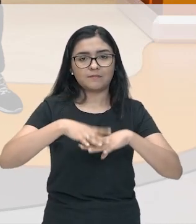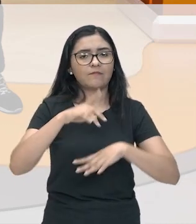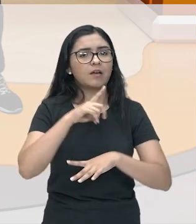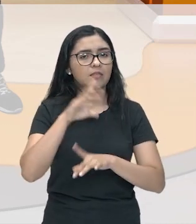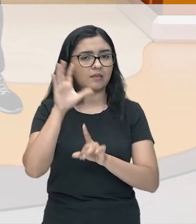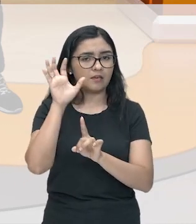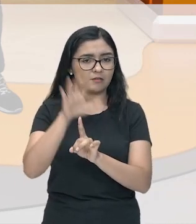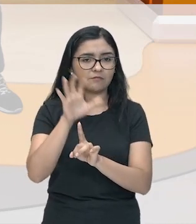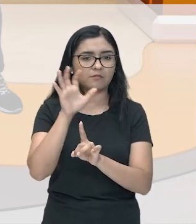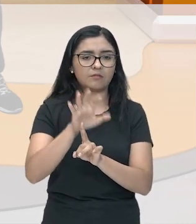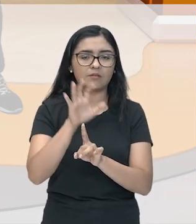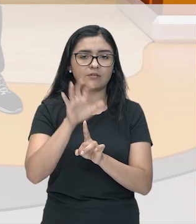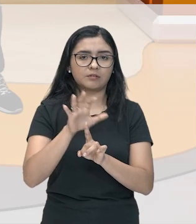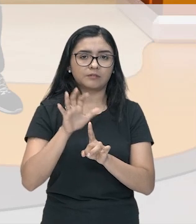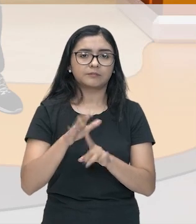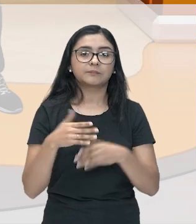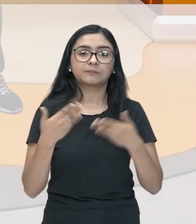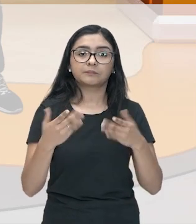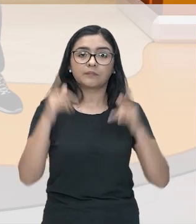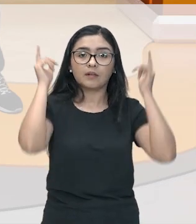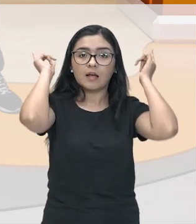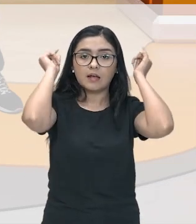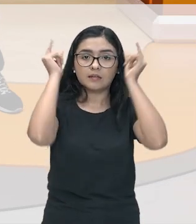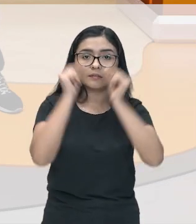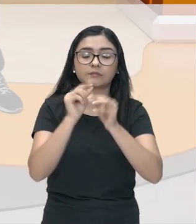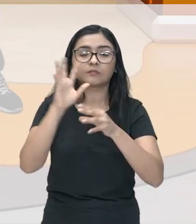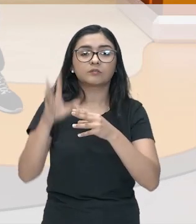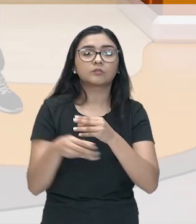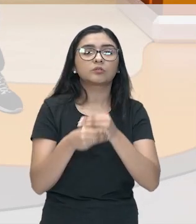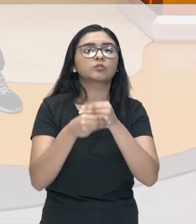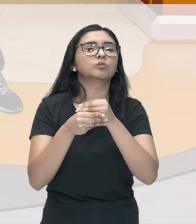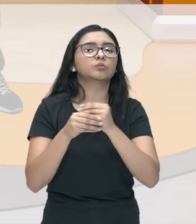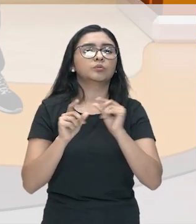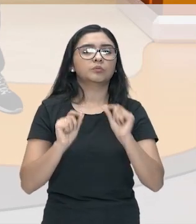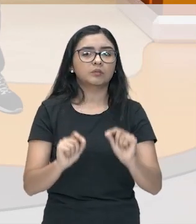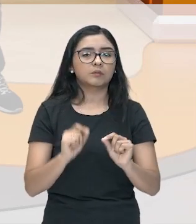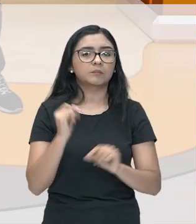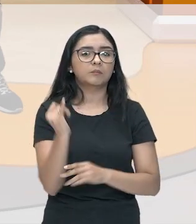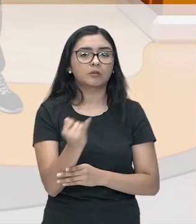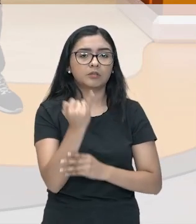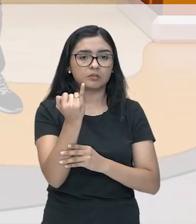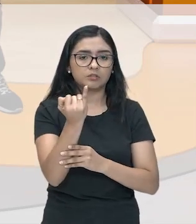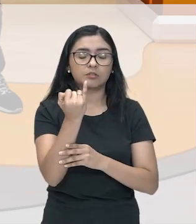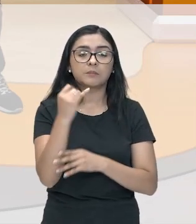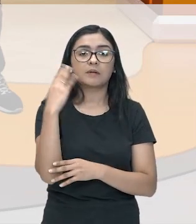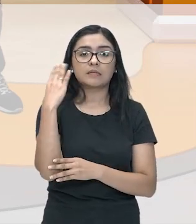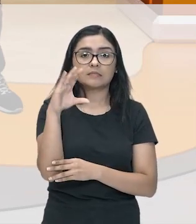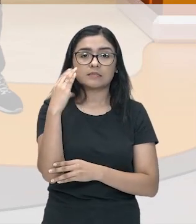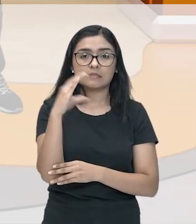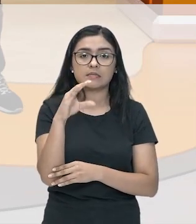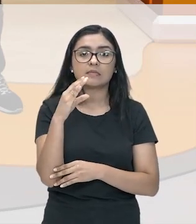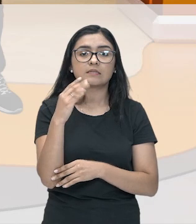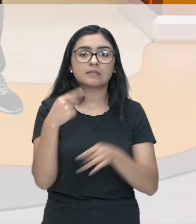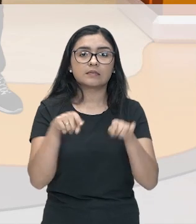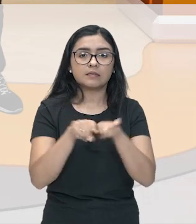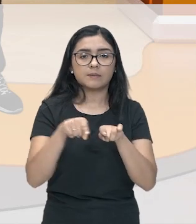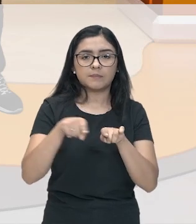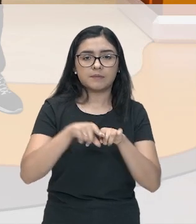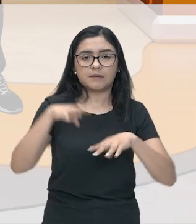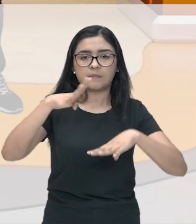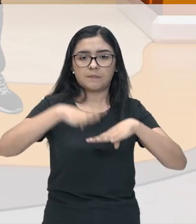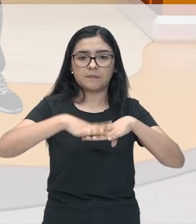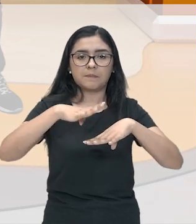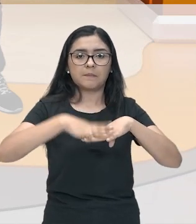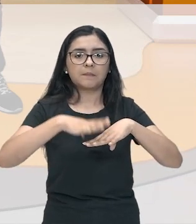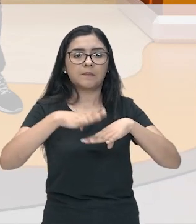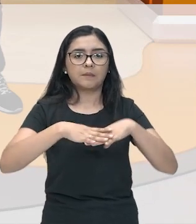influência. Olha só, a Grécia contribuiu significativamente para a ciência e a matemática. A Arquimedes